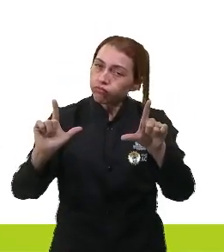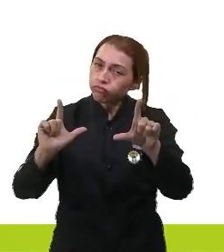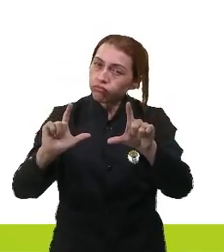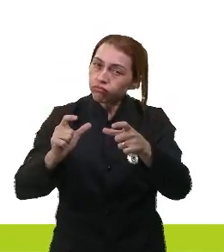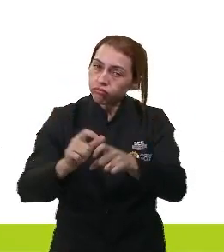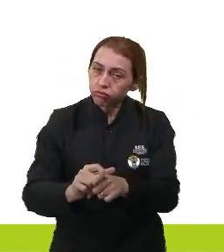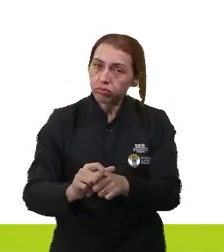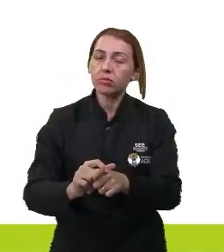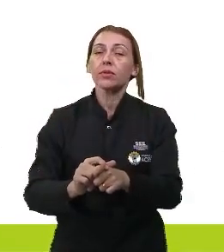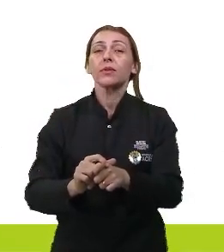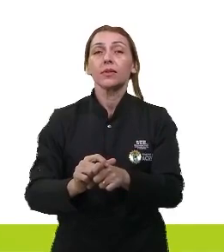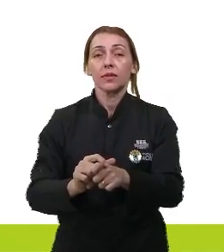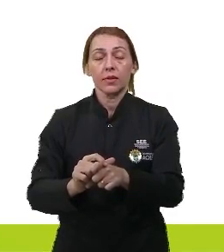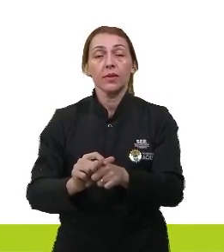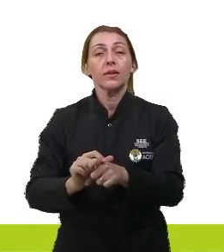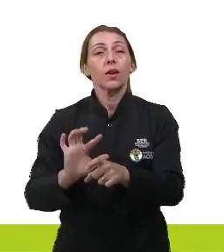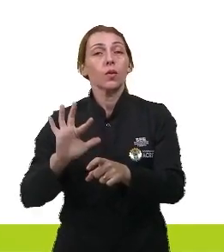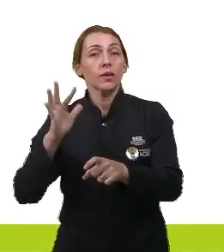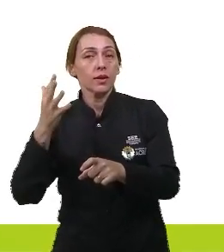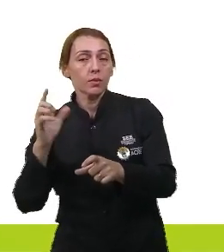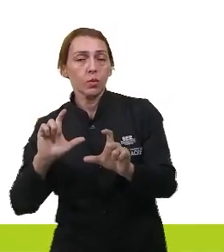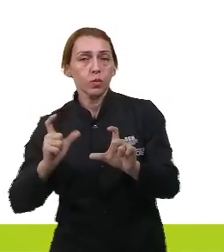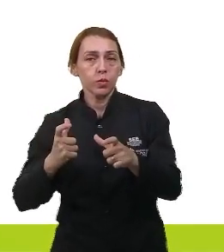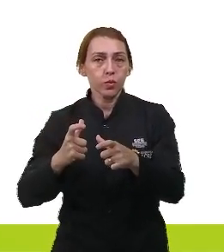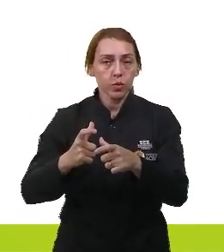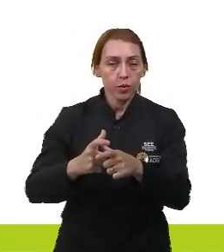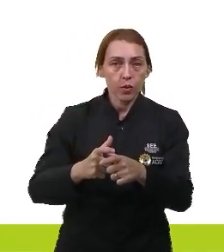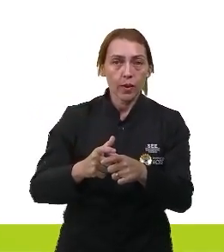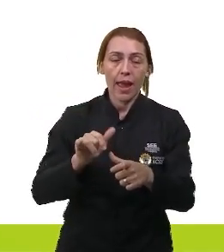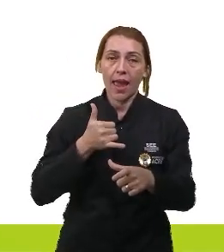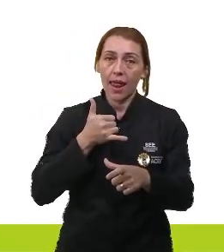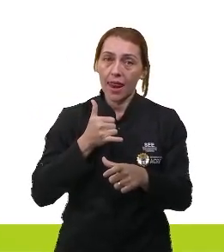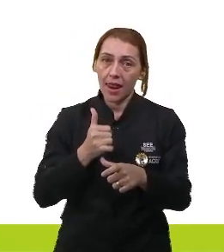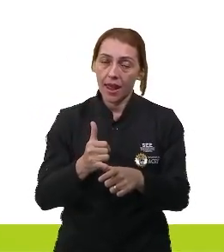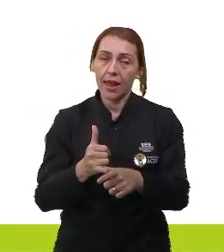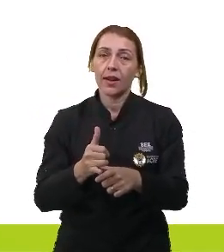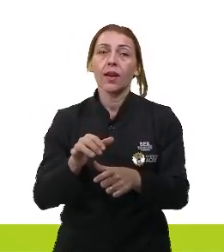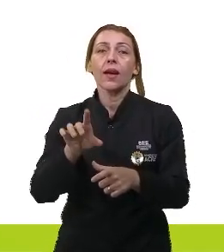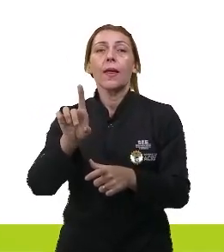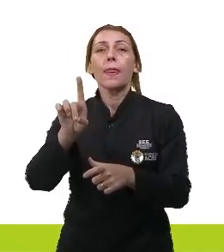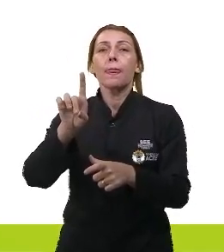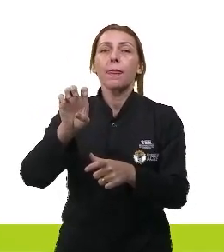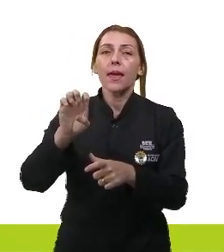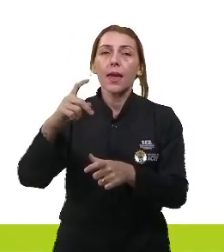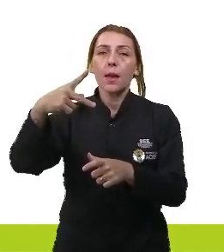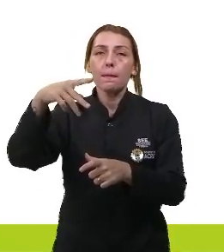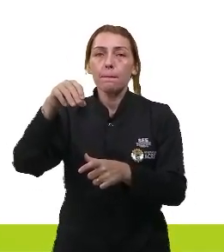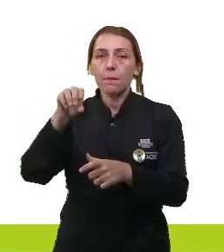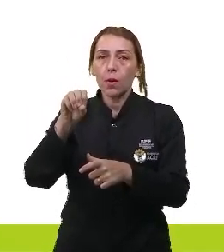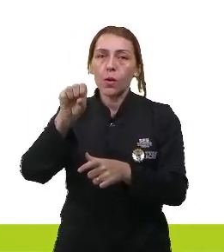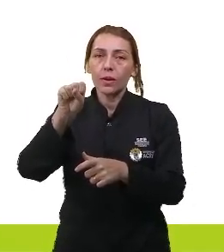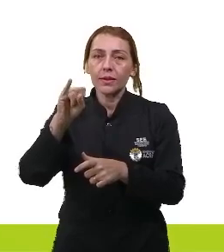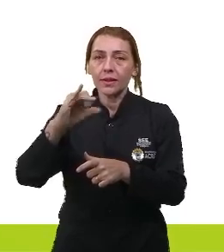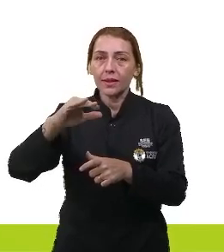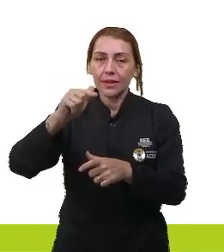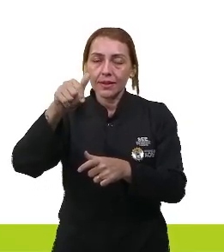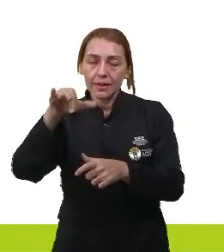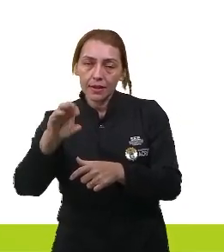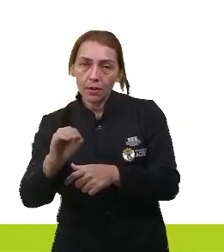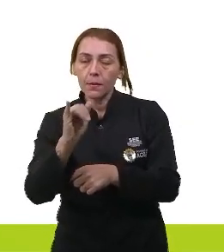Esse processo de redução, pessoal, é uma eletrodeposição. Por exemplo,